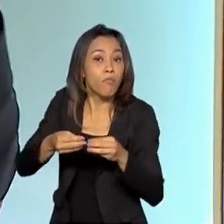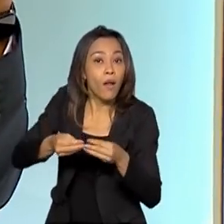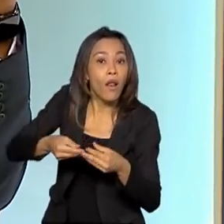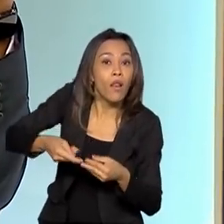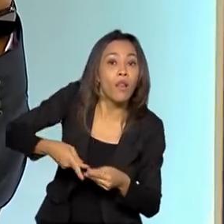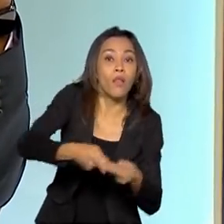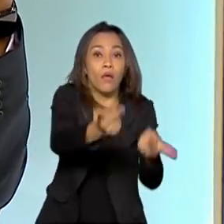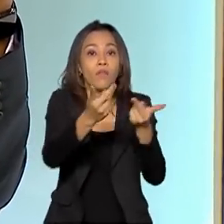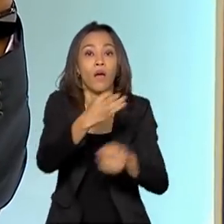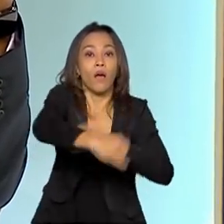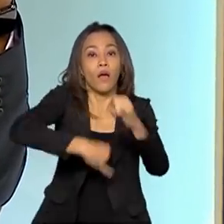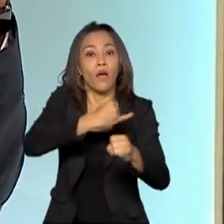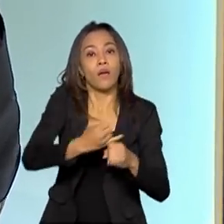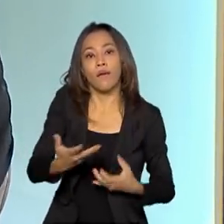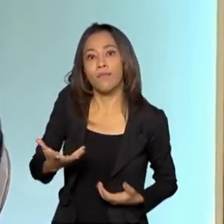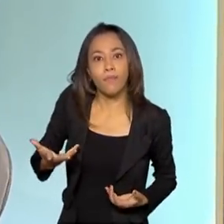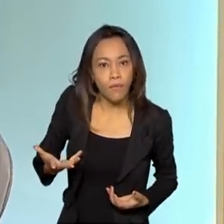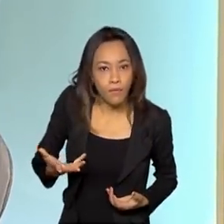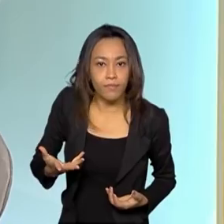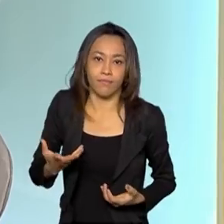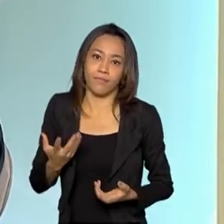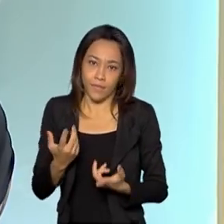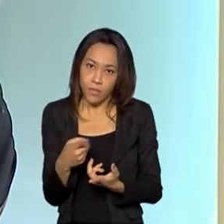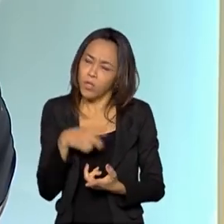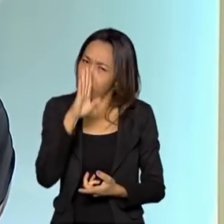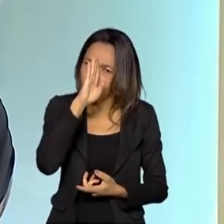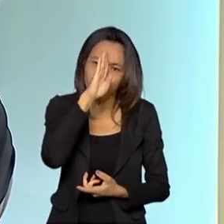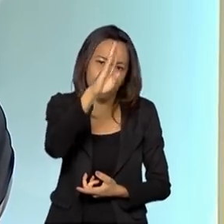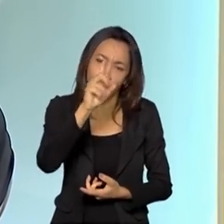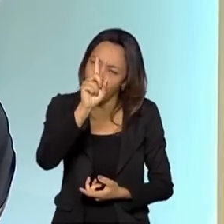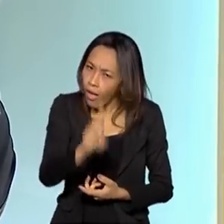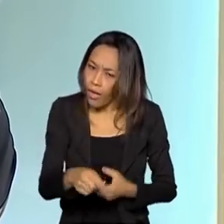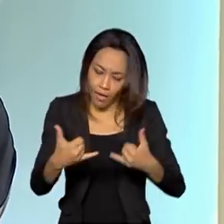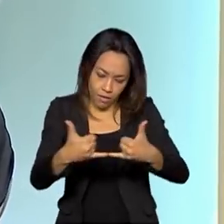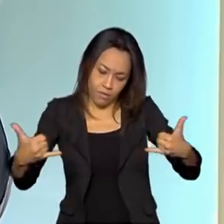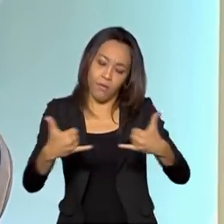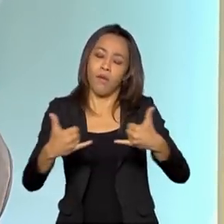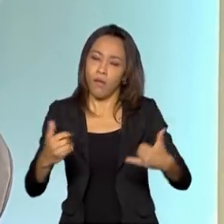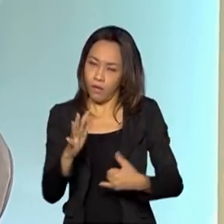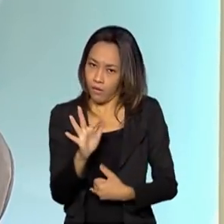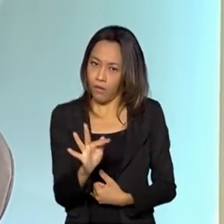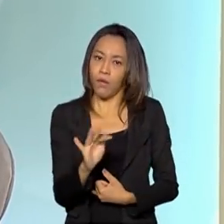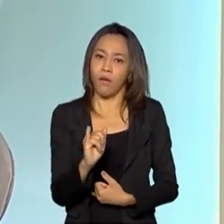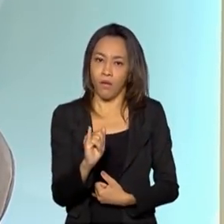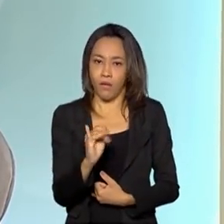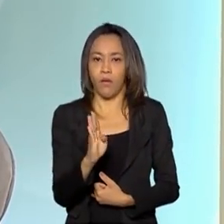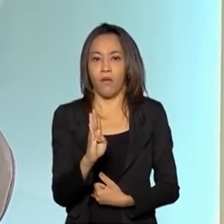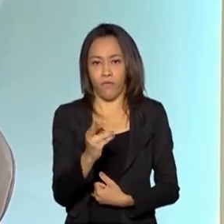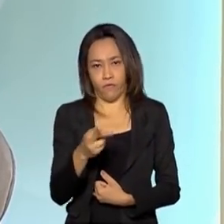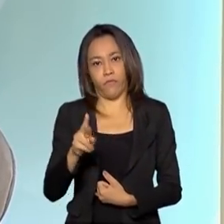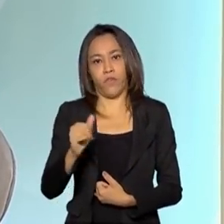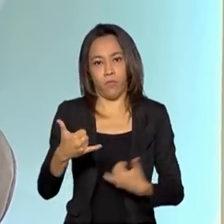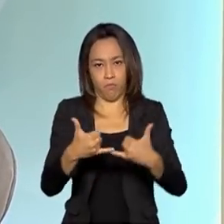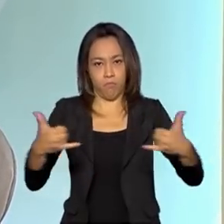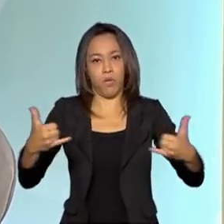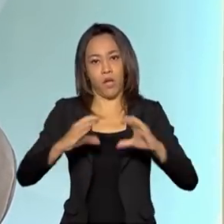escoar esse tráfego de dados. E a melhor forma de escoar esse tráfego de dados é a fibra ótica. Além disso, nós temos compromissos de adensamento no